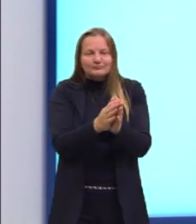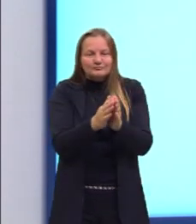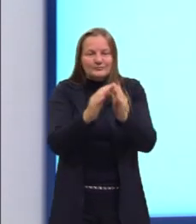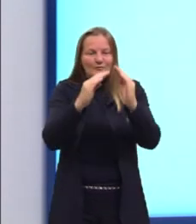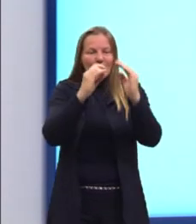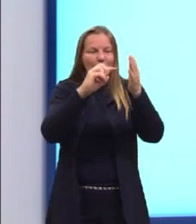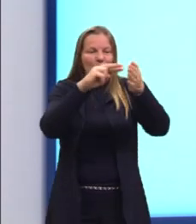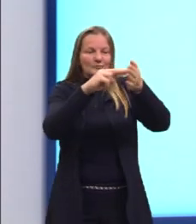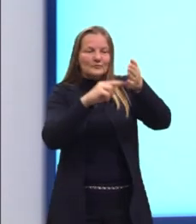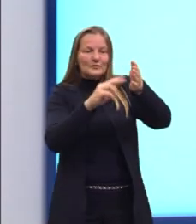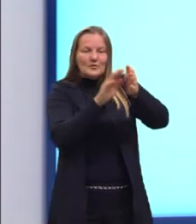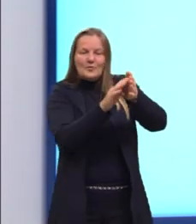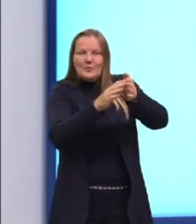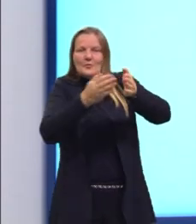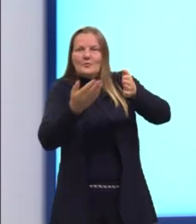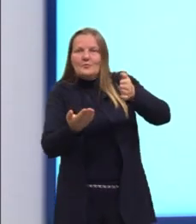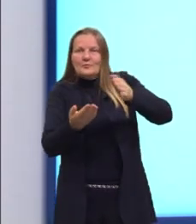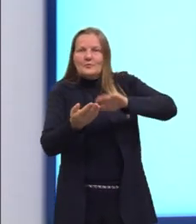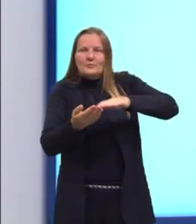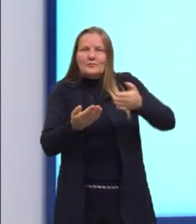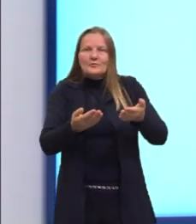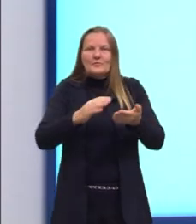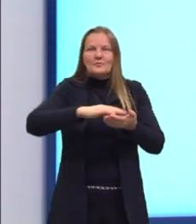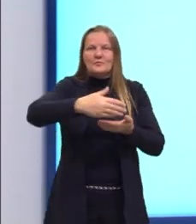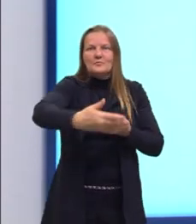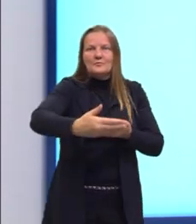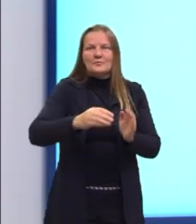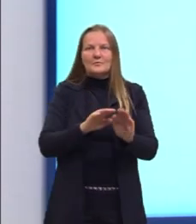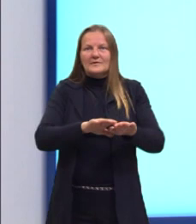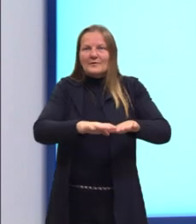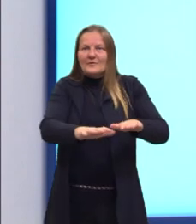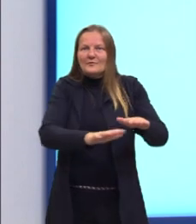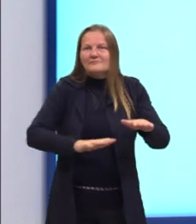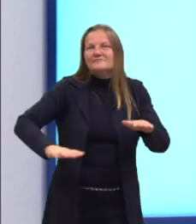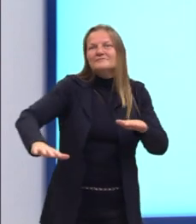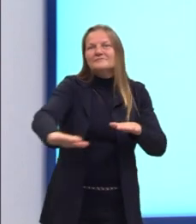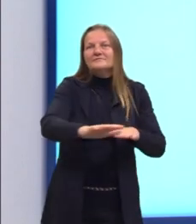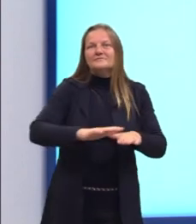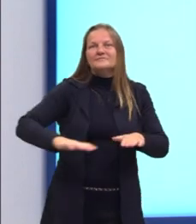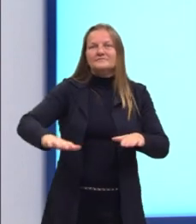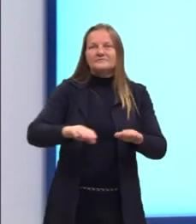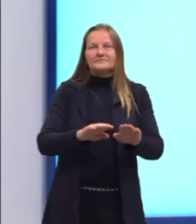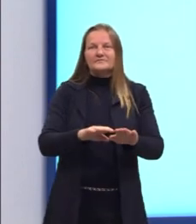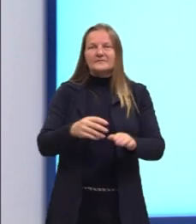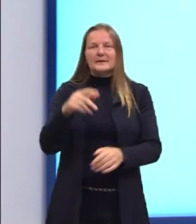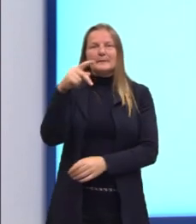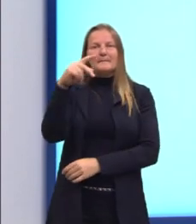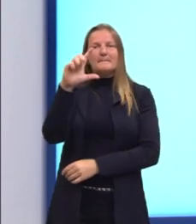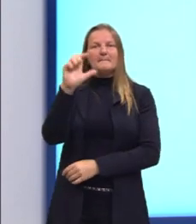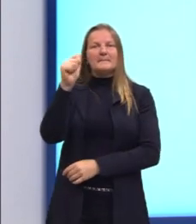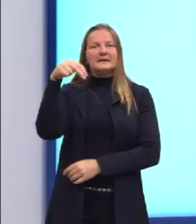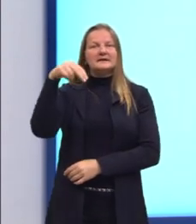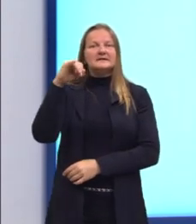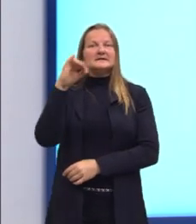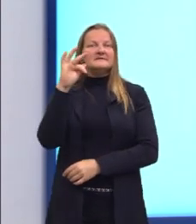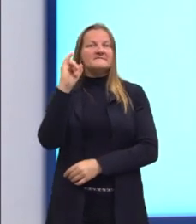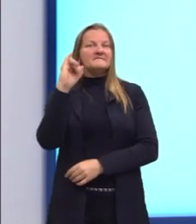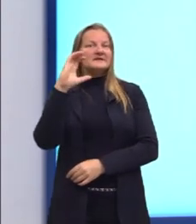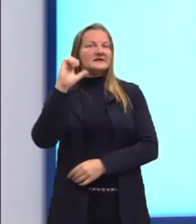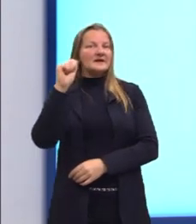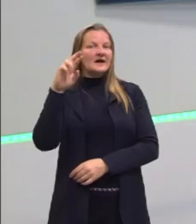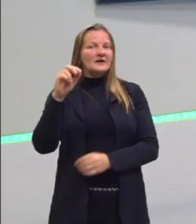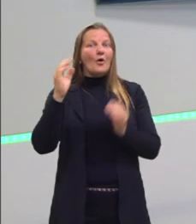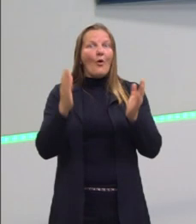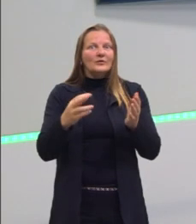já ouviram falar na palavra planificação, o que ela significa, o que ela representa, tá? Nós vamos